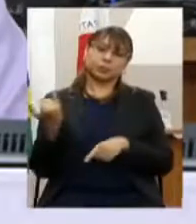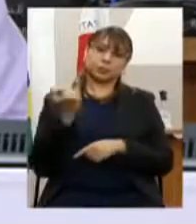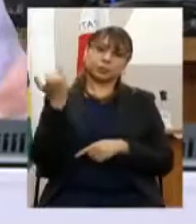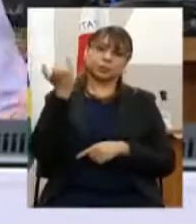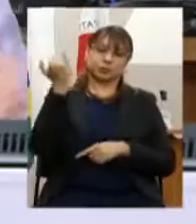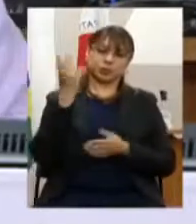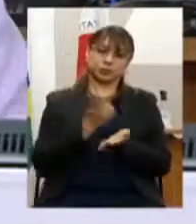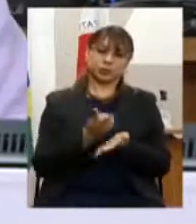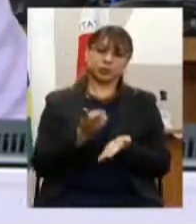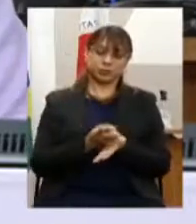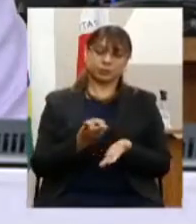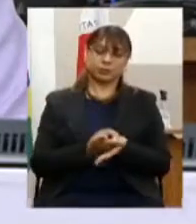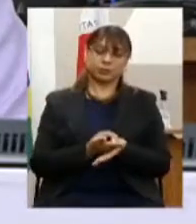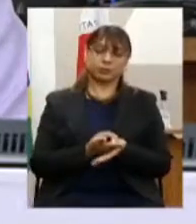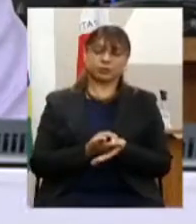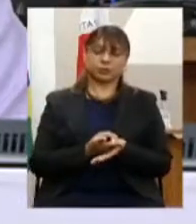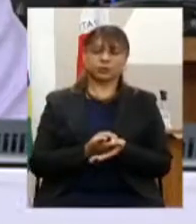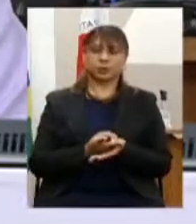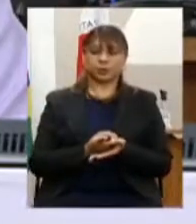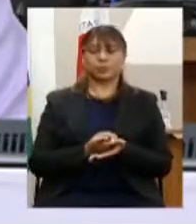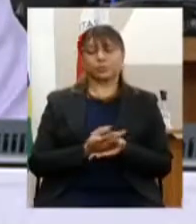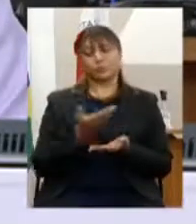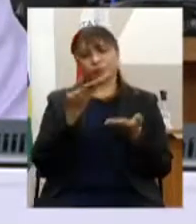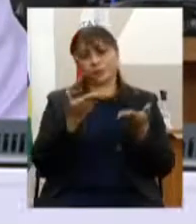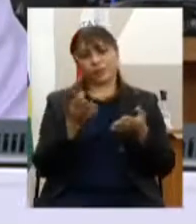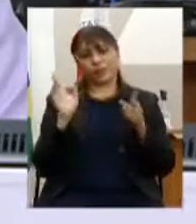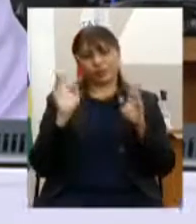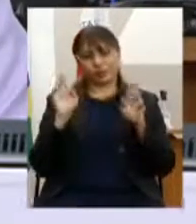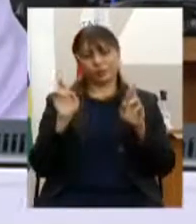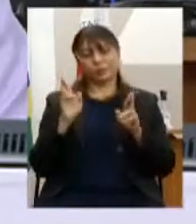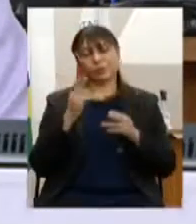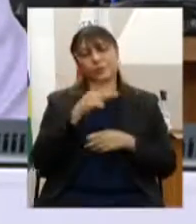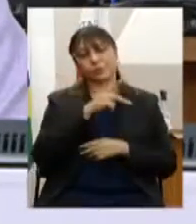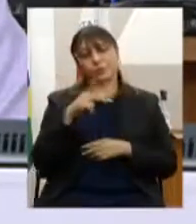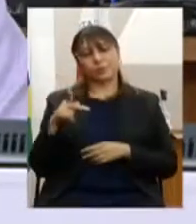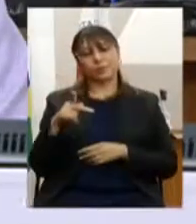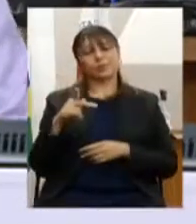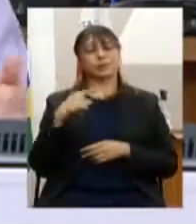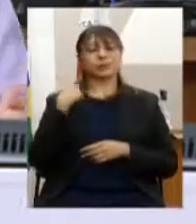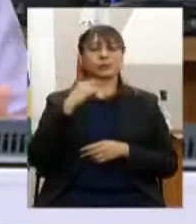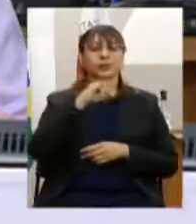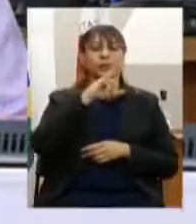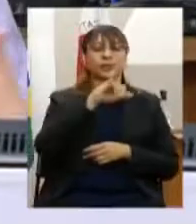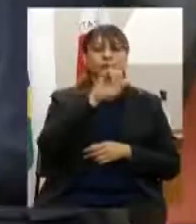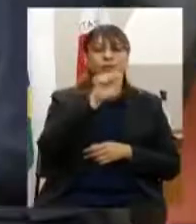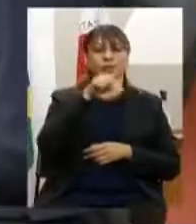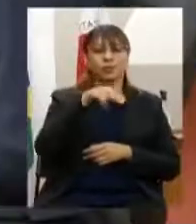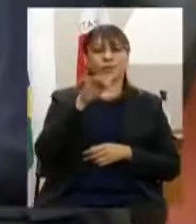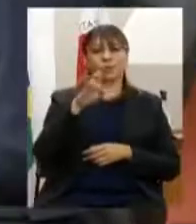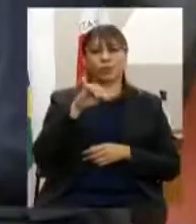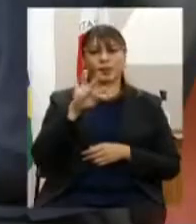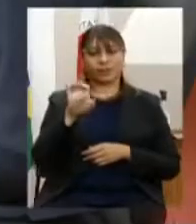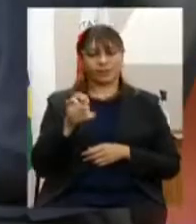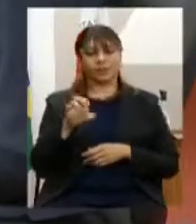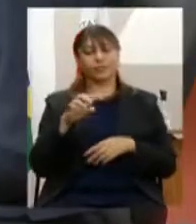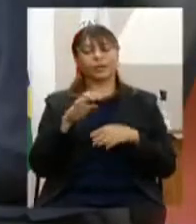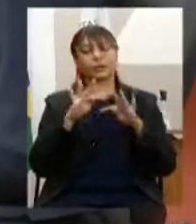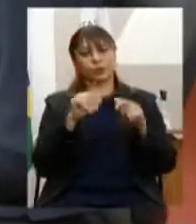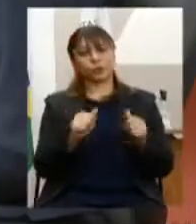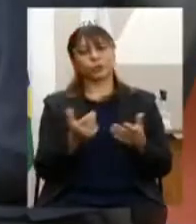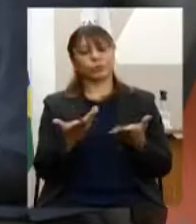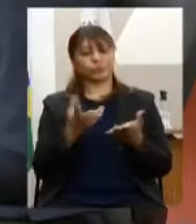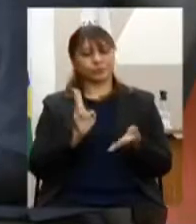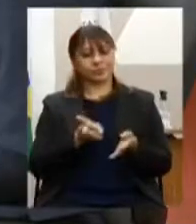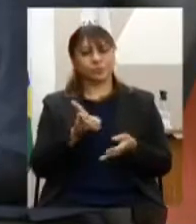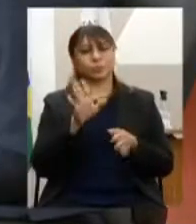sendo feito também pela condição do presidente, doutor Jean Freire, na Comissão de Participação Popular, que trata tudo com muito cuidado e muita seriedade. Então,